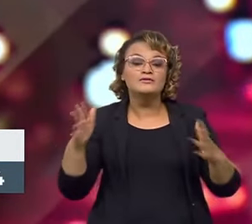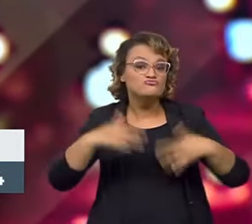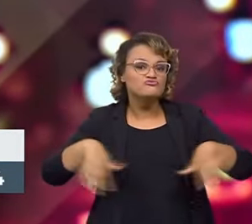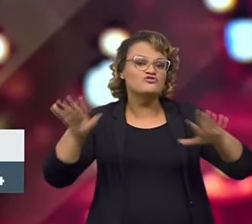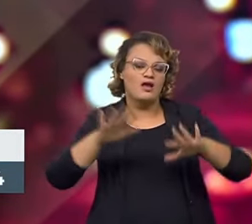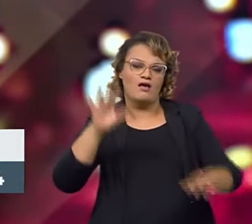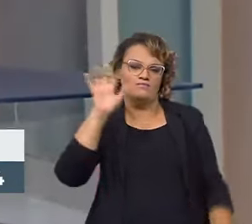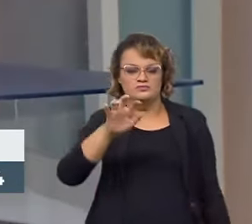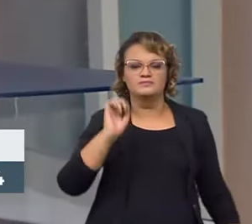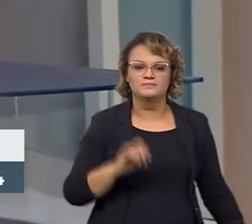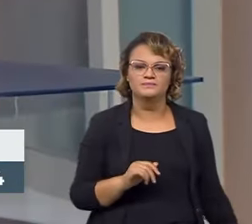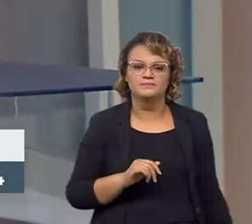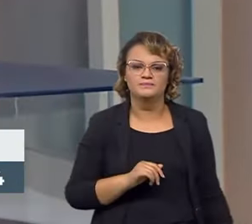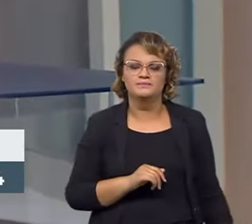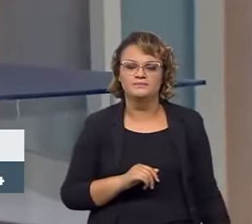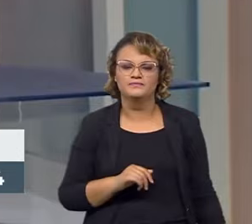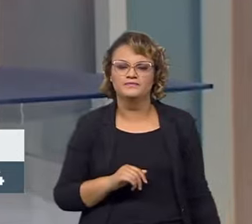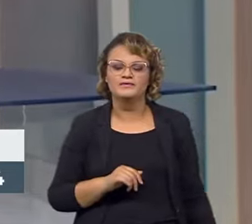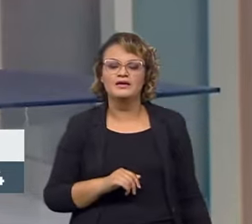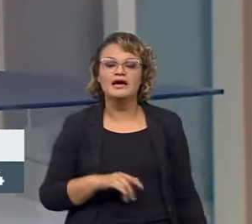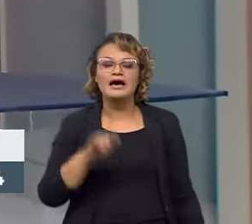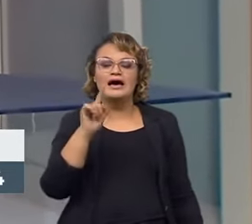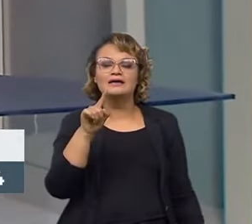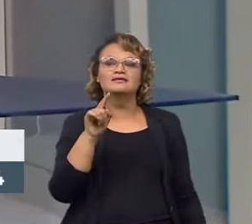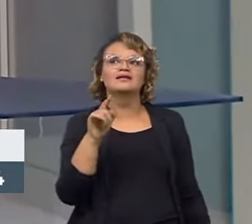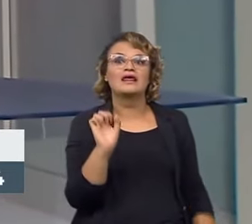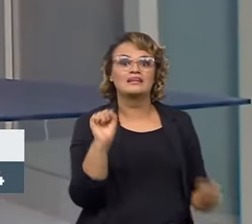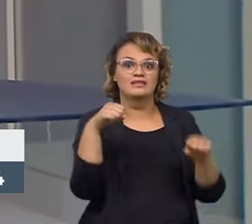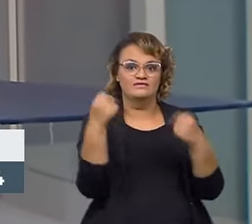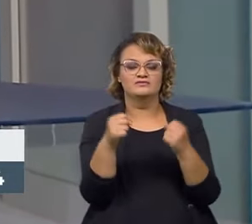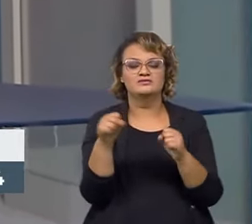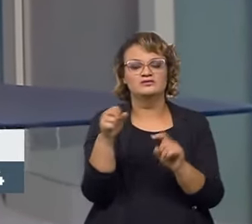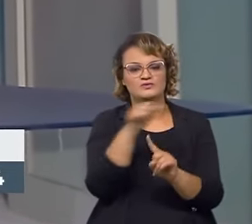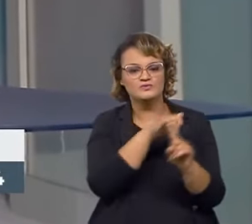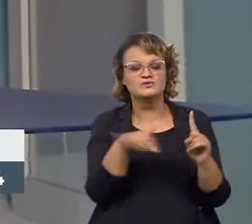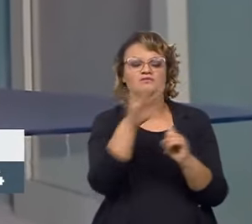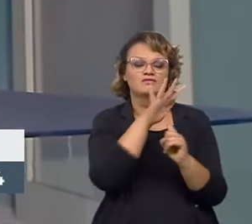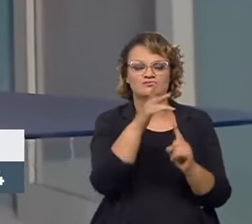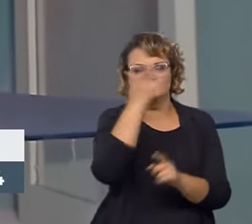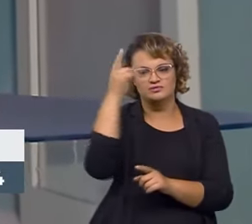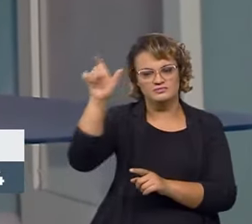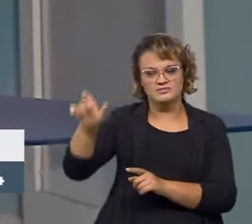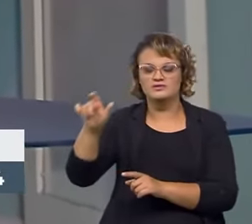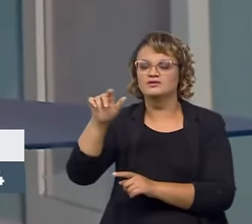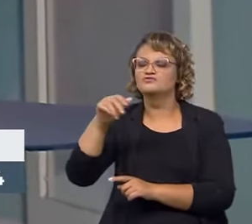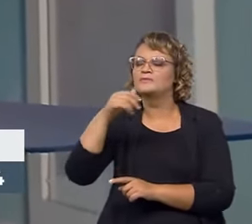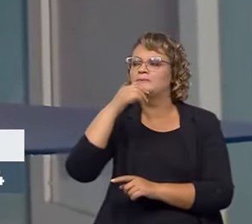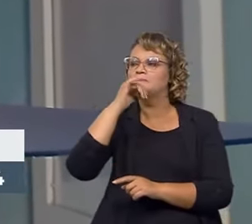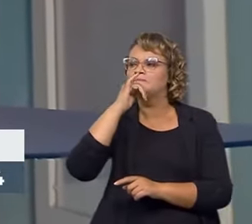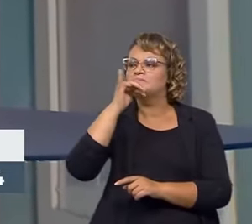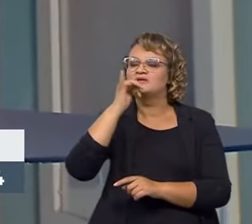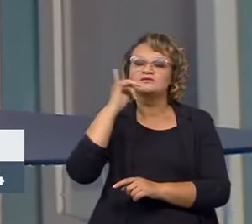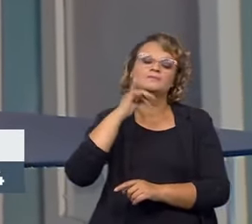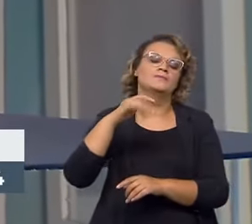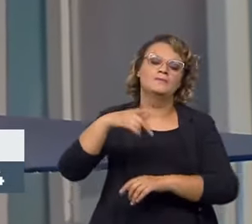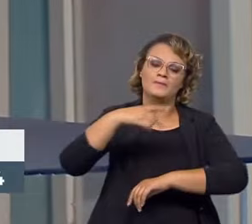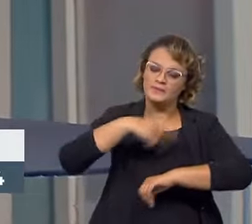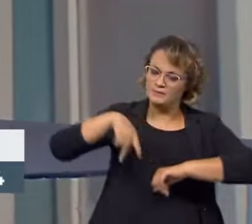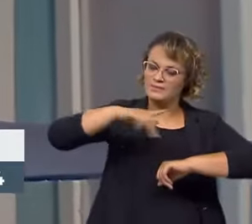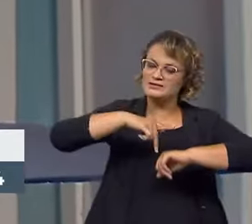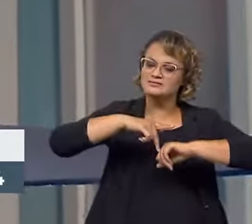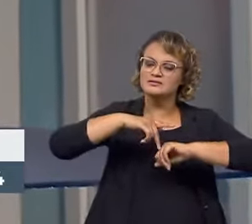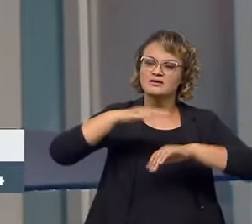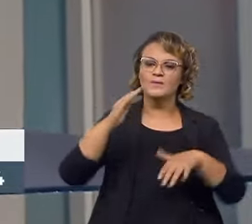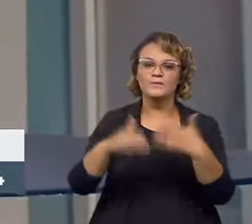ou menos assim. E aí vem o problema da defesa da própria sociedade e dos consumidores. Porque se você não tem no seu país um